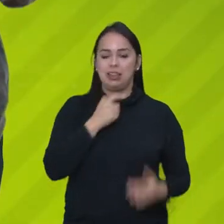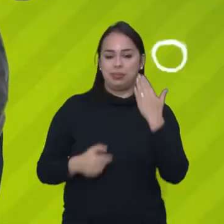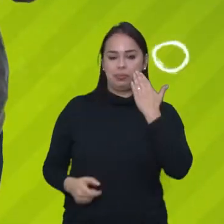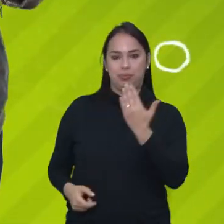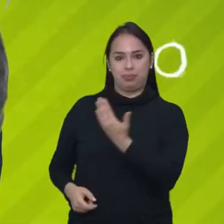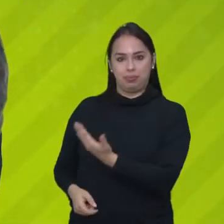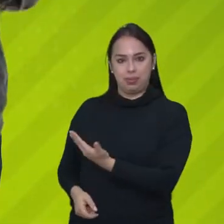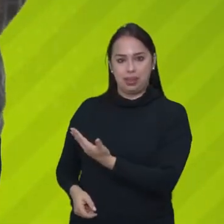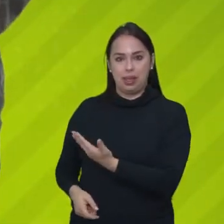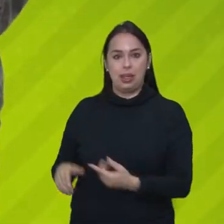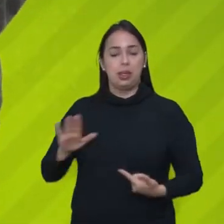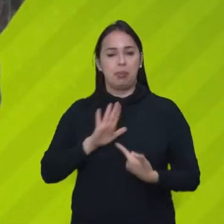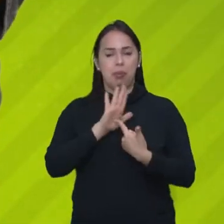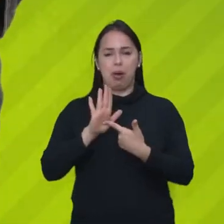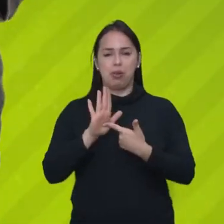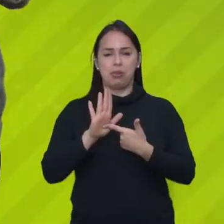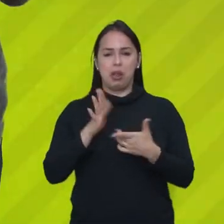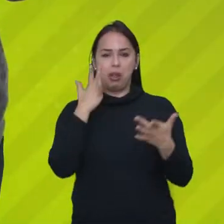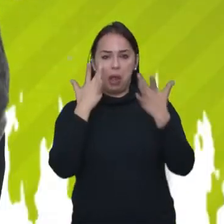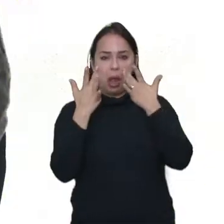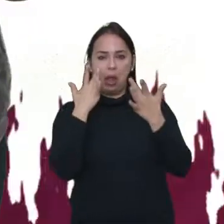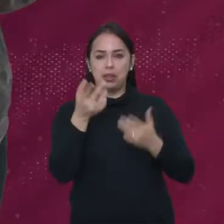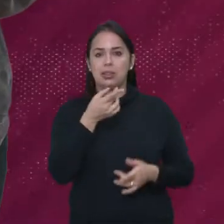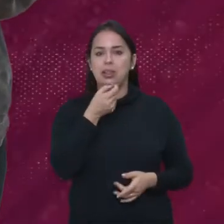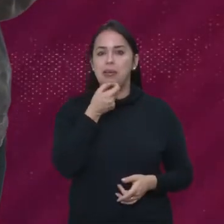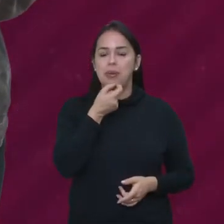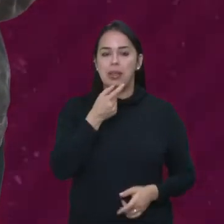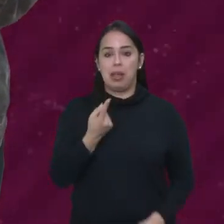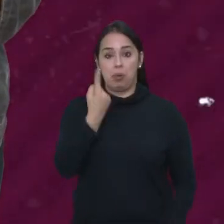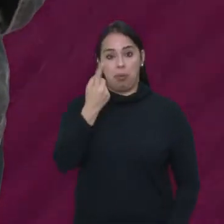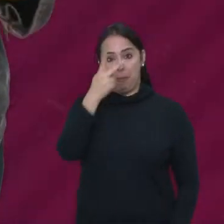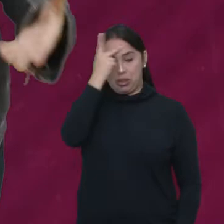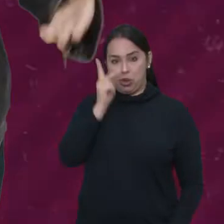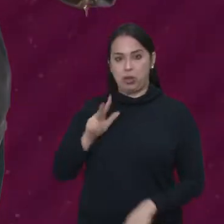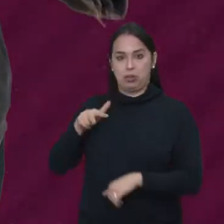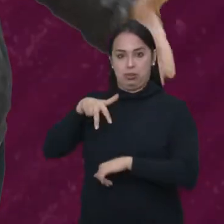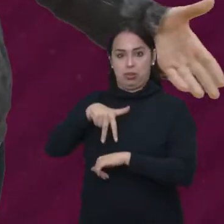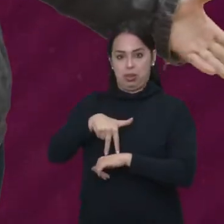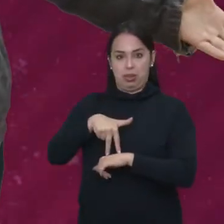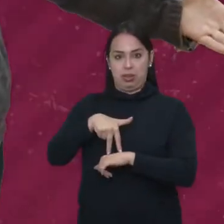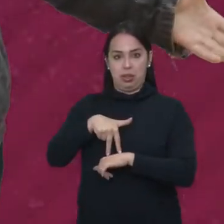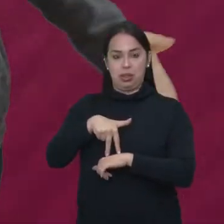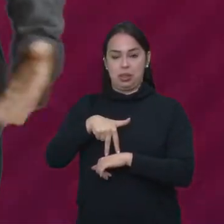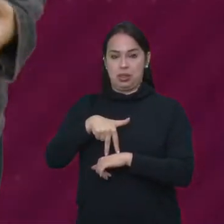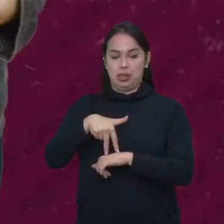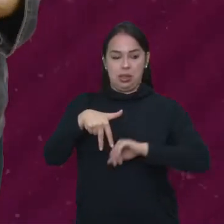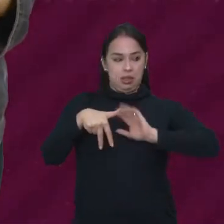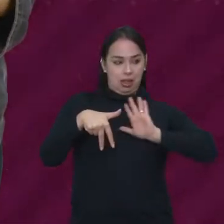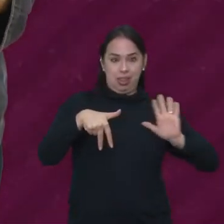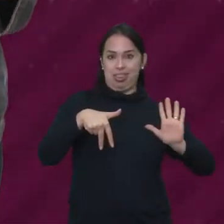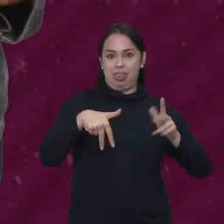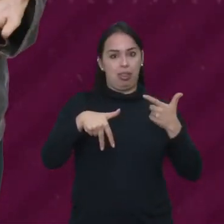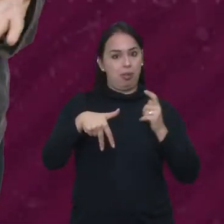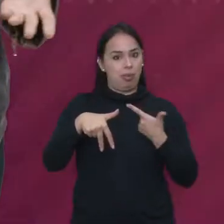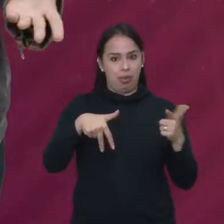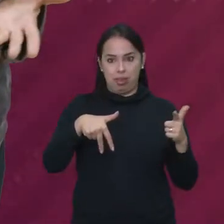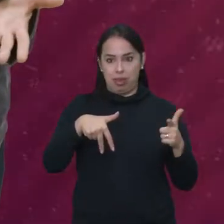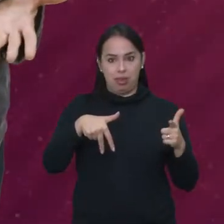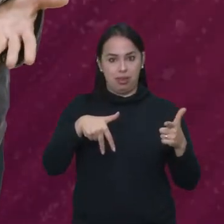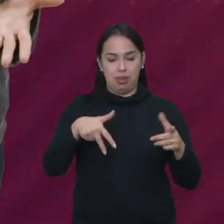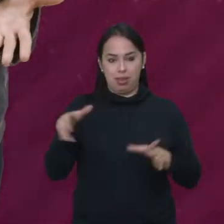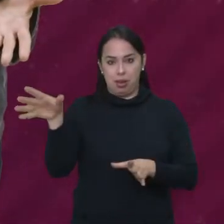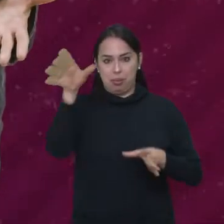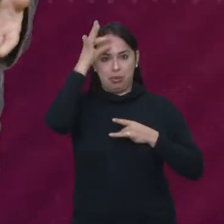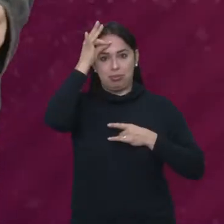designa um espetáculo de humor, executado por apenas um comediante, que se apresenta geralmente em pé, sem acessórios, cenários e